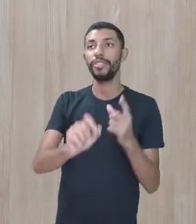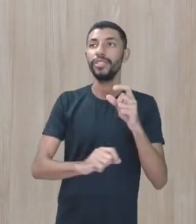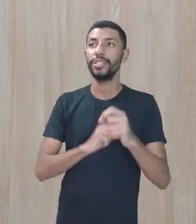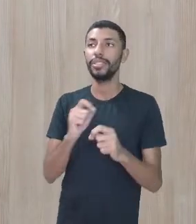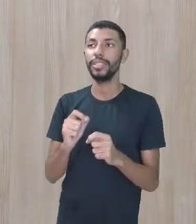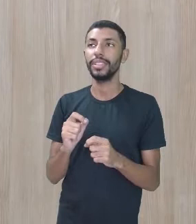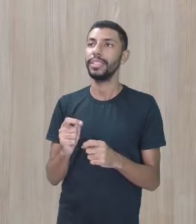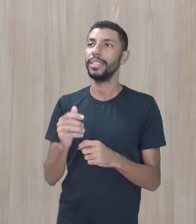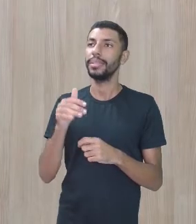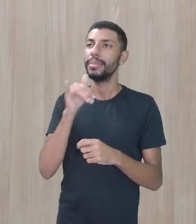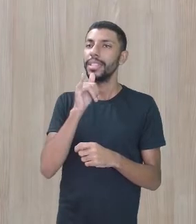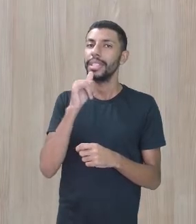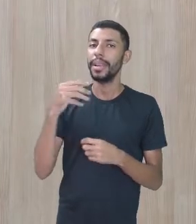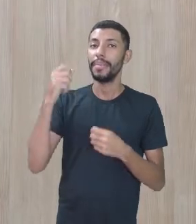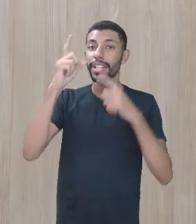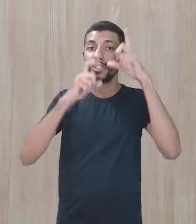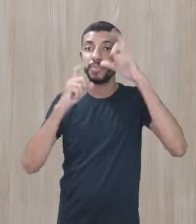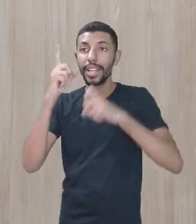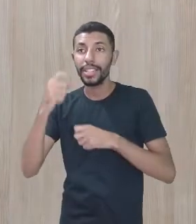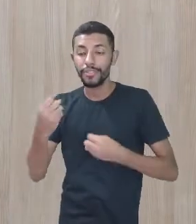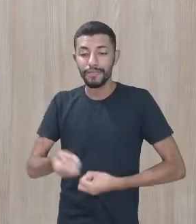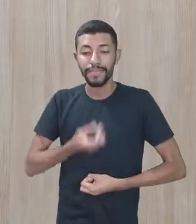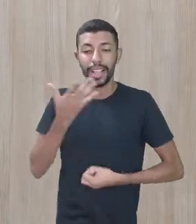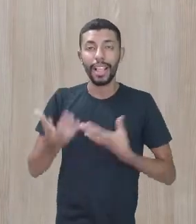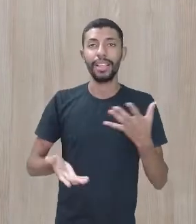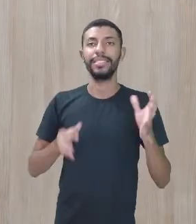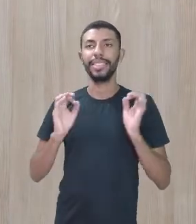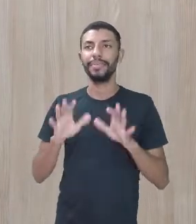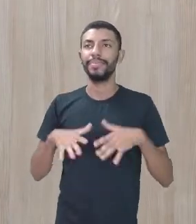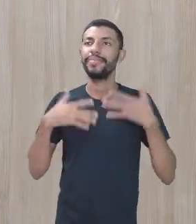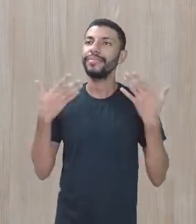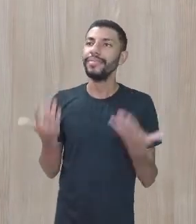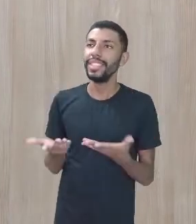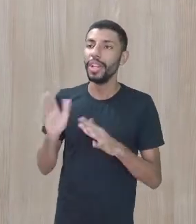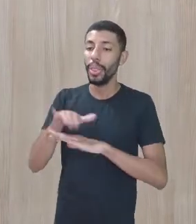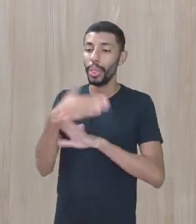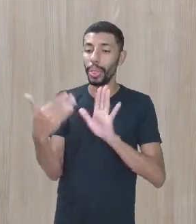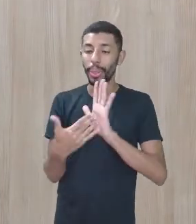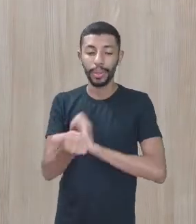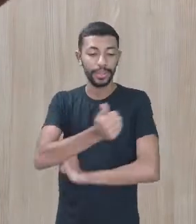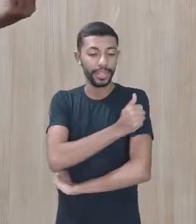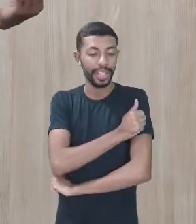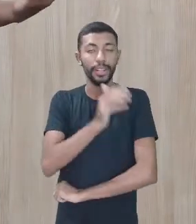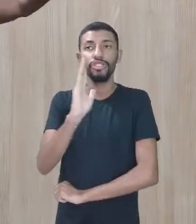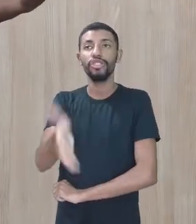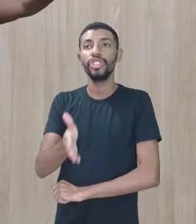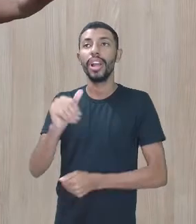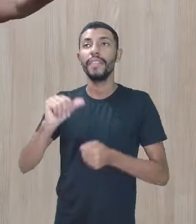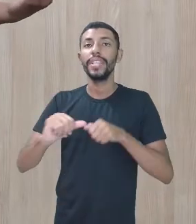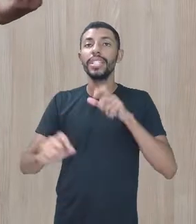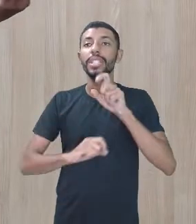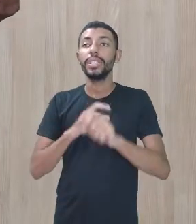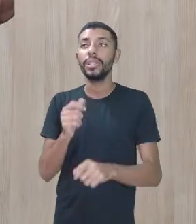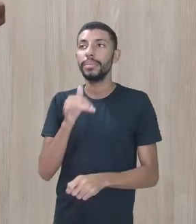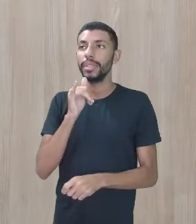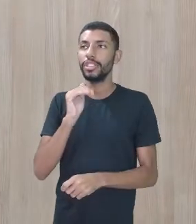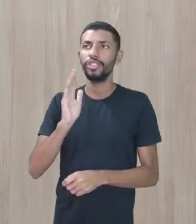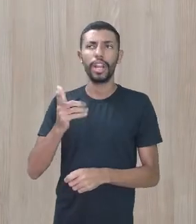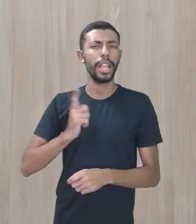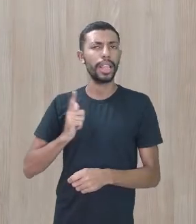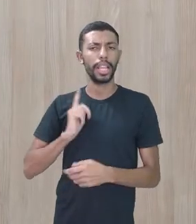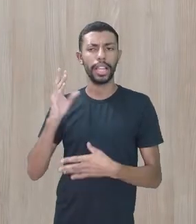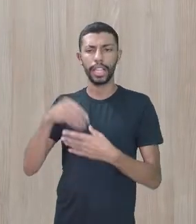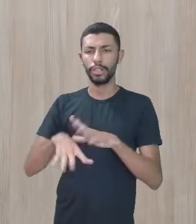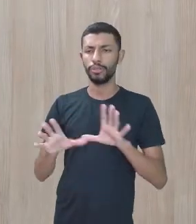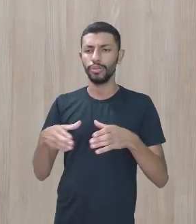retorno através das expressões. E todos os estudantes já faziam, já tinha ele na